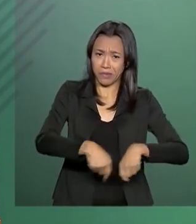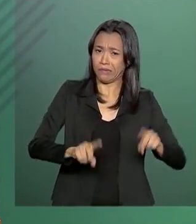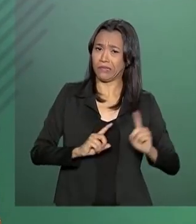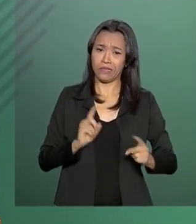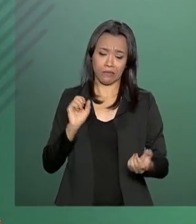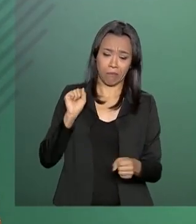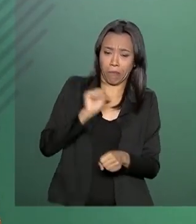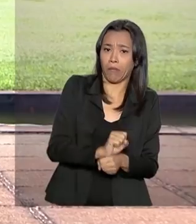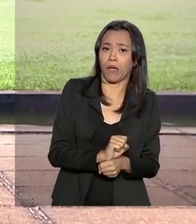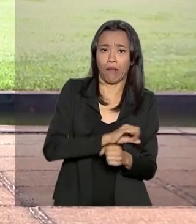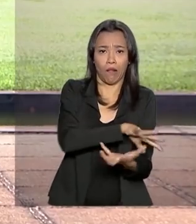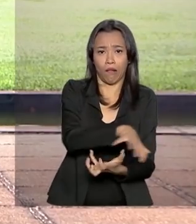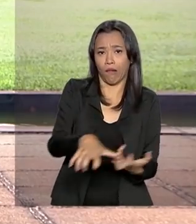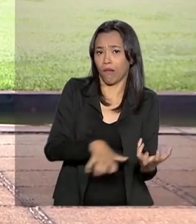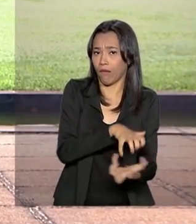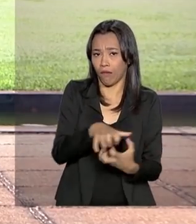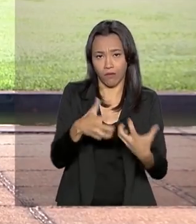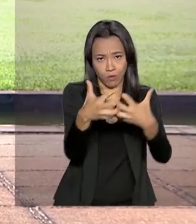paralisação.